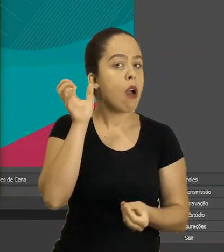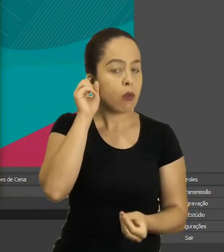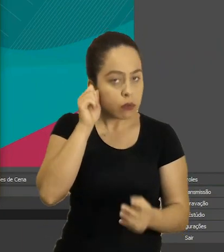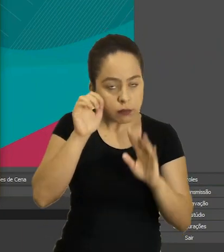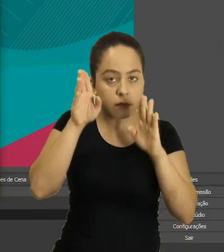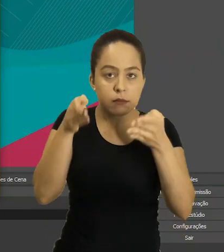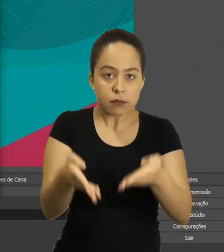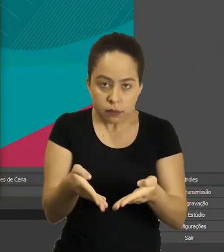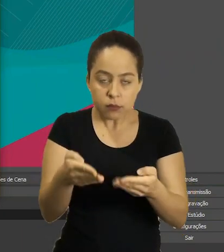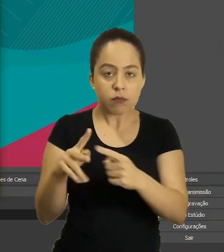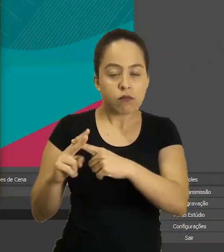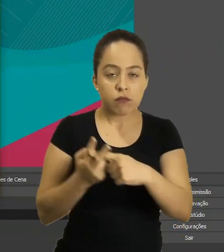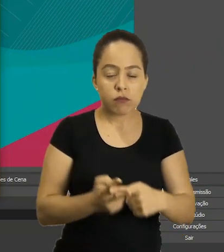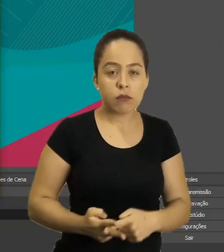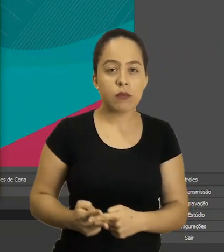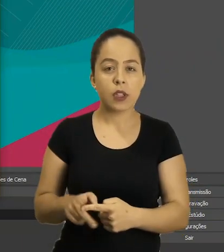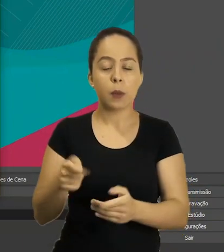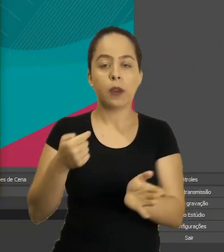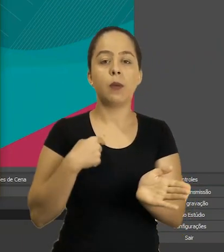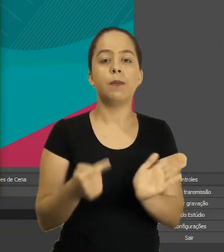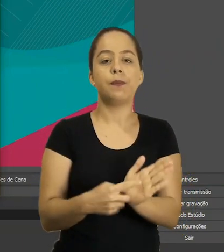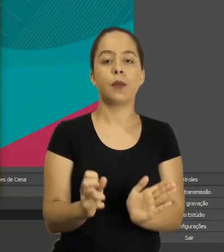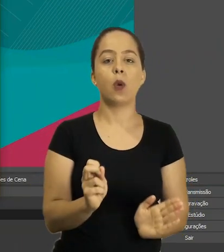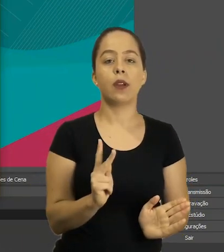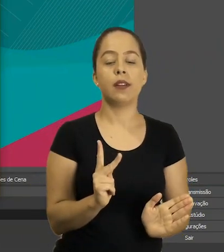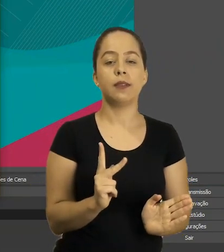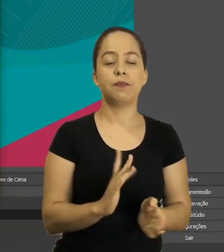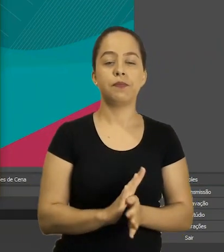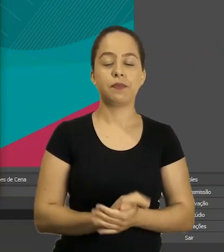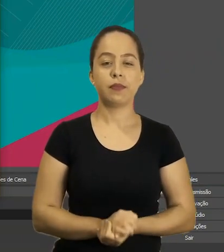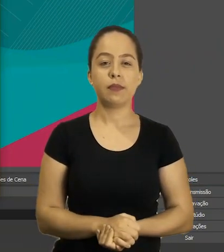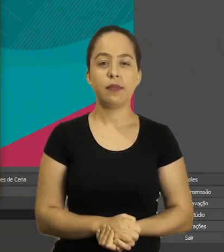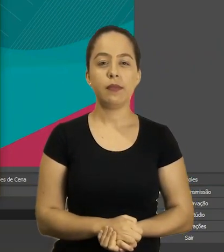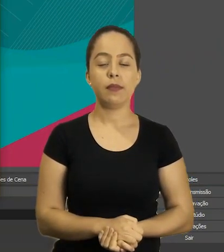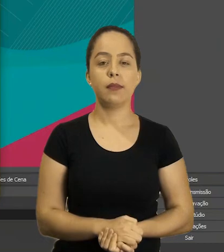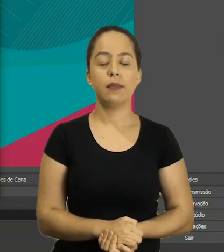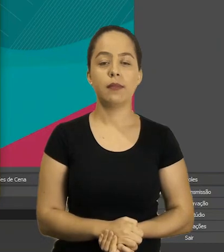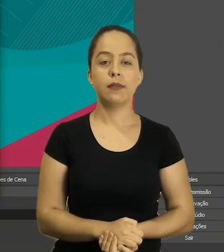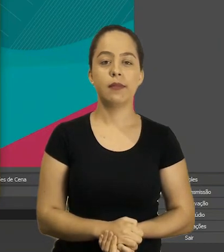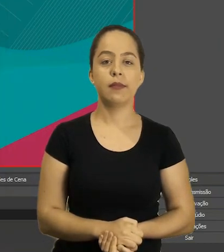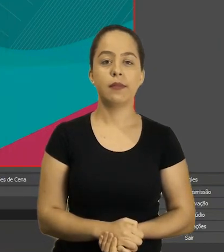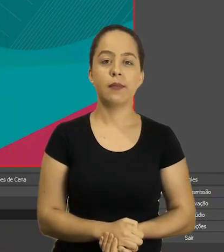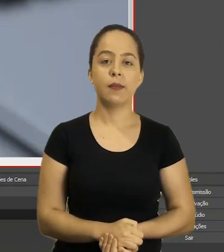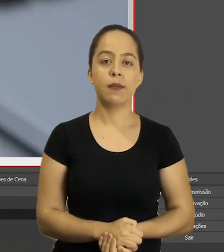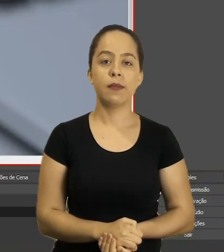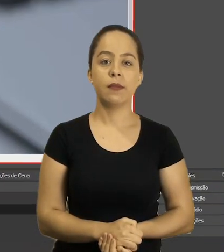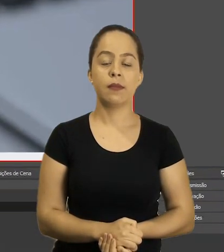Marquei aqui para redirecionar o áudio. E vou dar o ok.